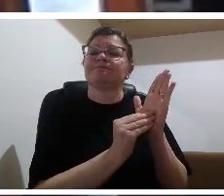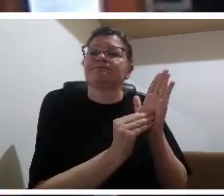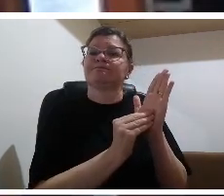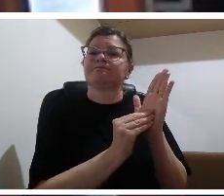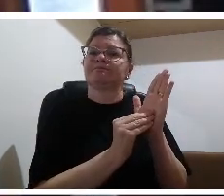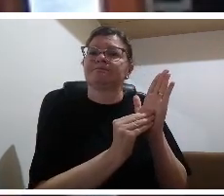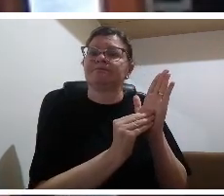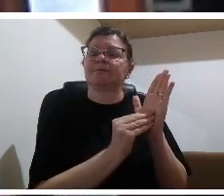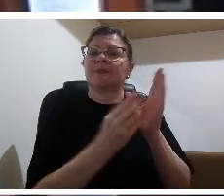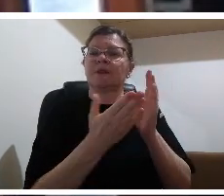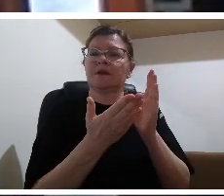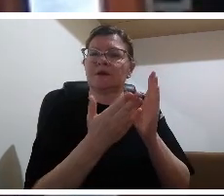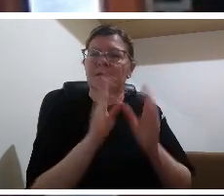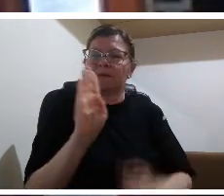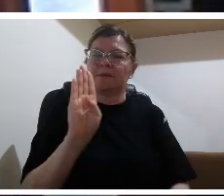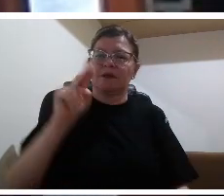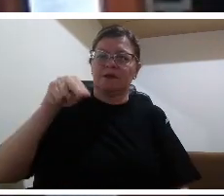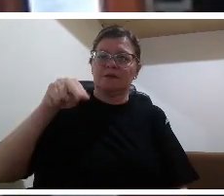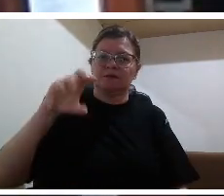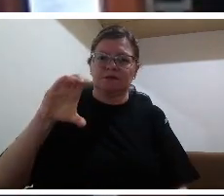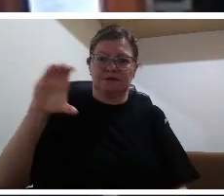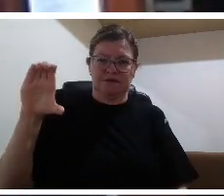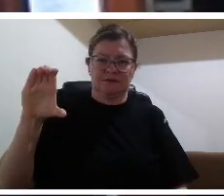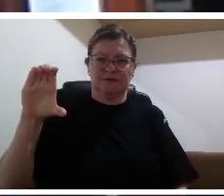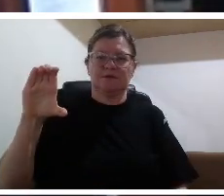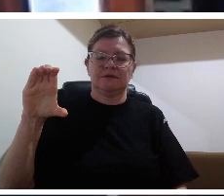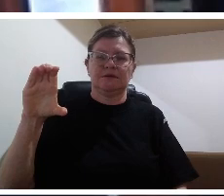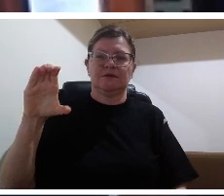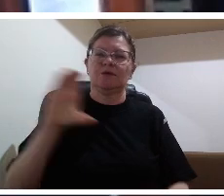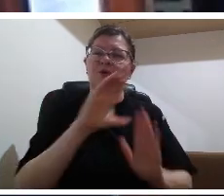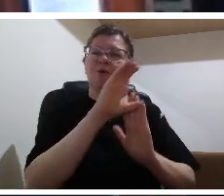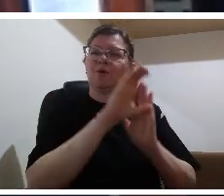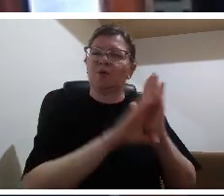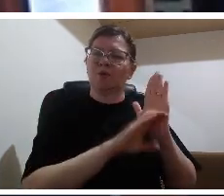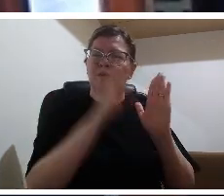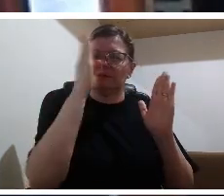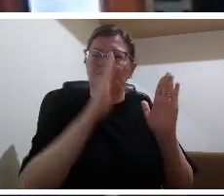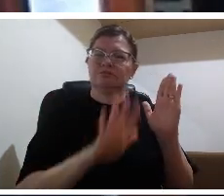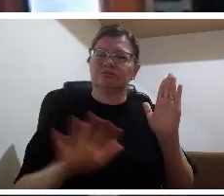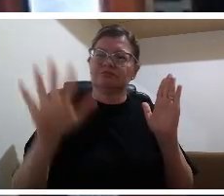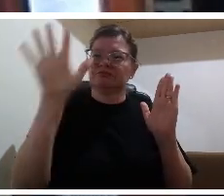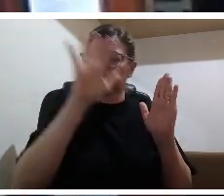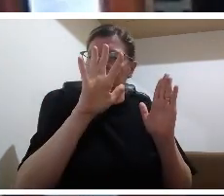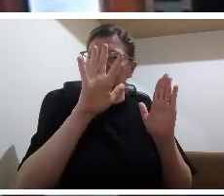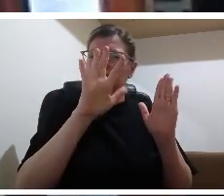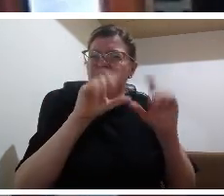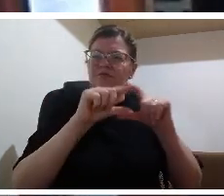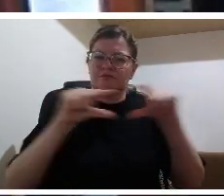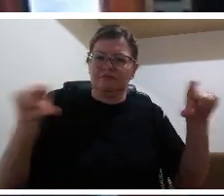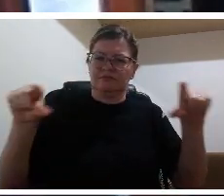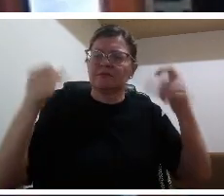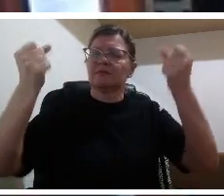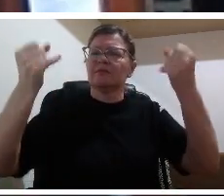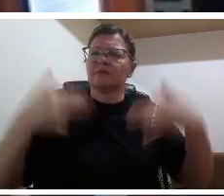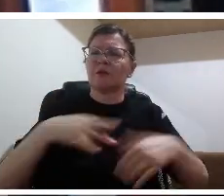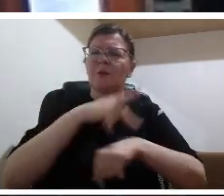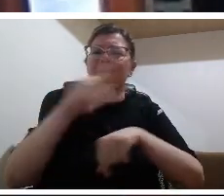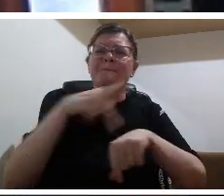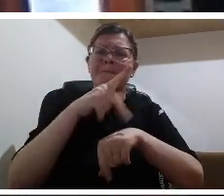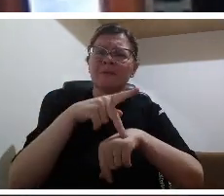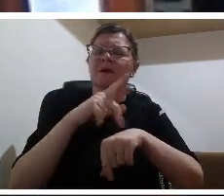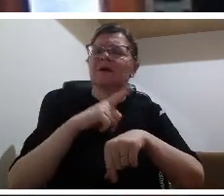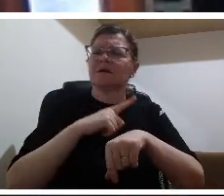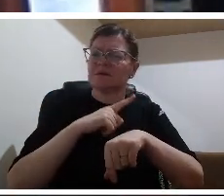país definiu o conjunto de aprendizagens essenciais a serem garantidos garantidas as